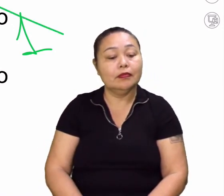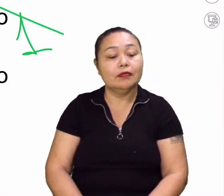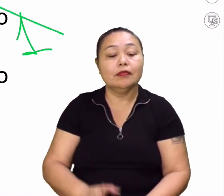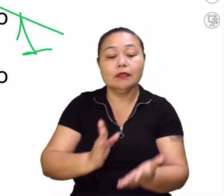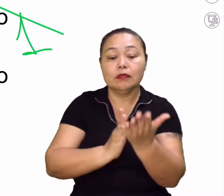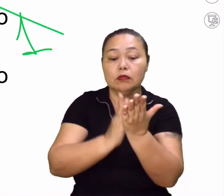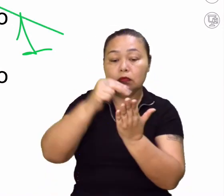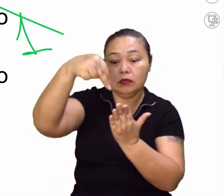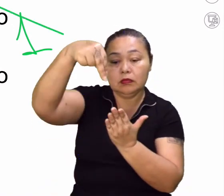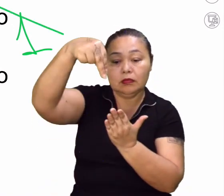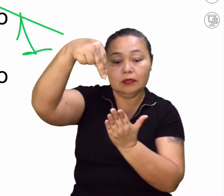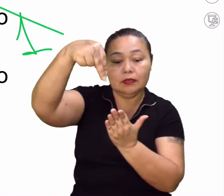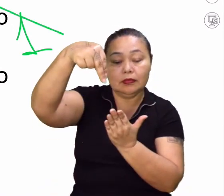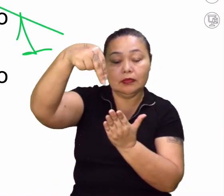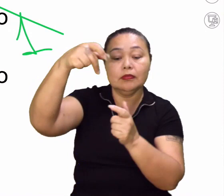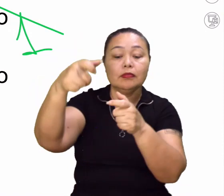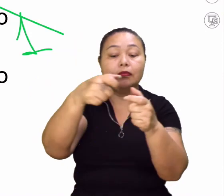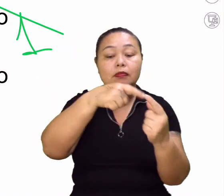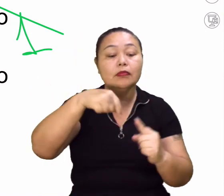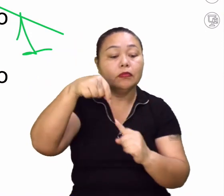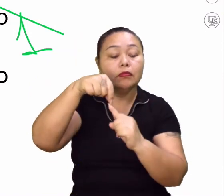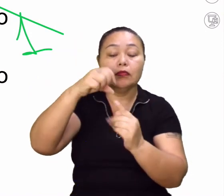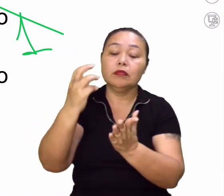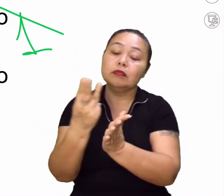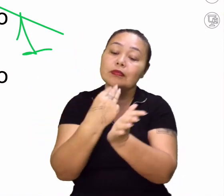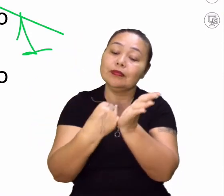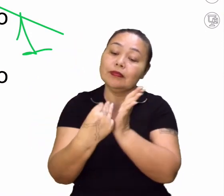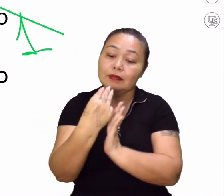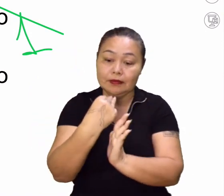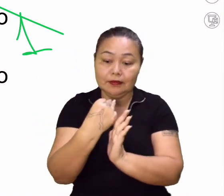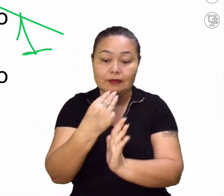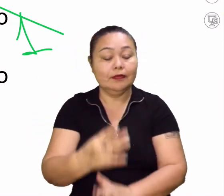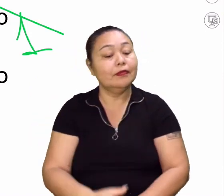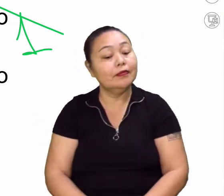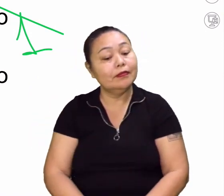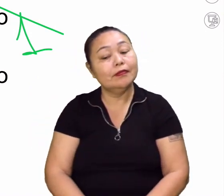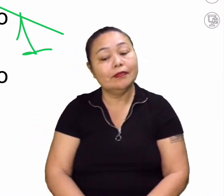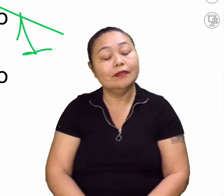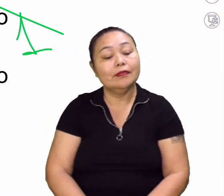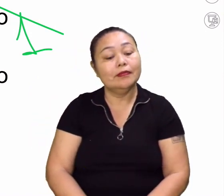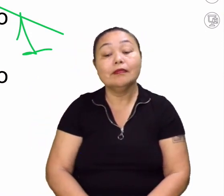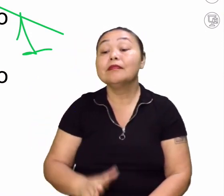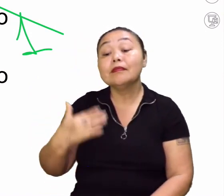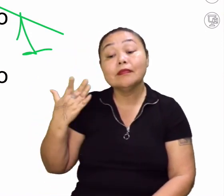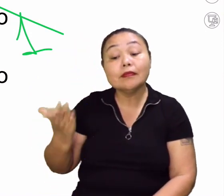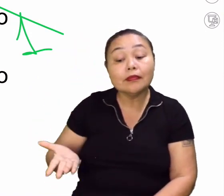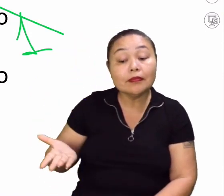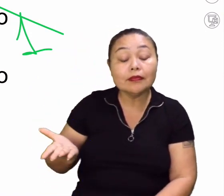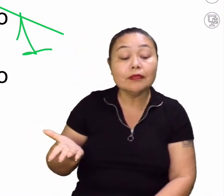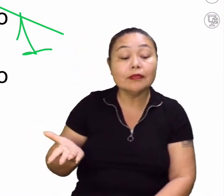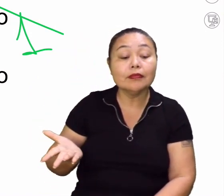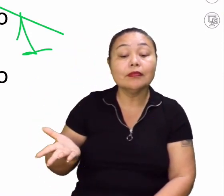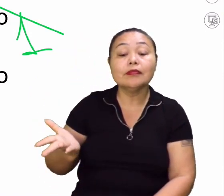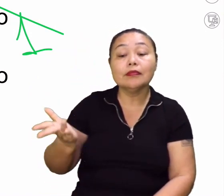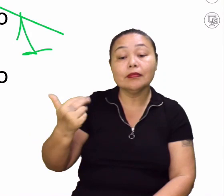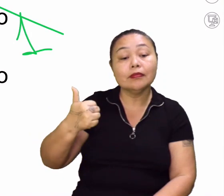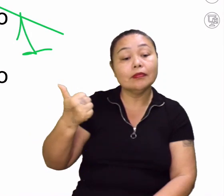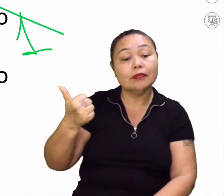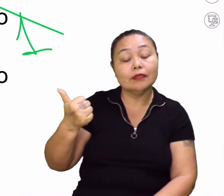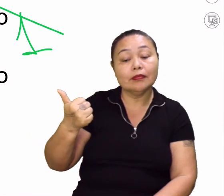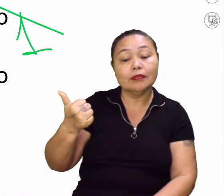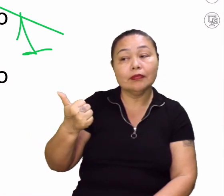Indicar a direção norte e localizar um ponto no mapa. E aí, Rogério? A 1 está aqui, né?